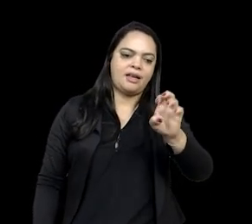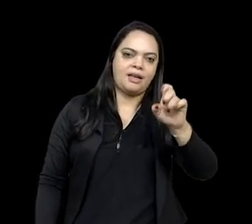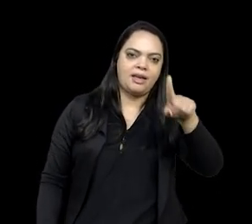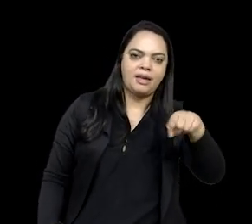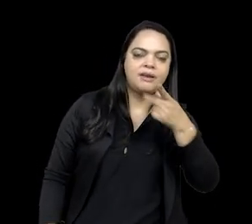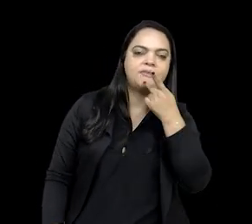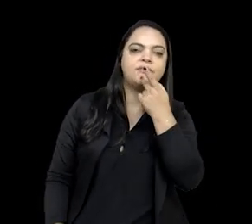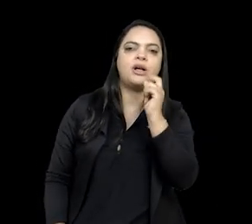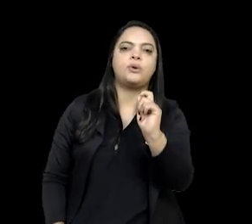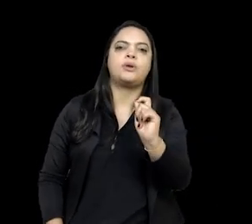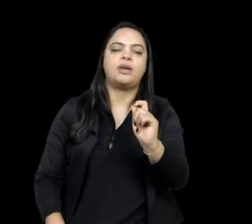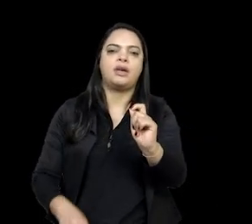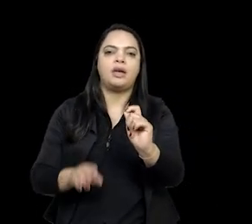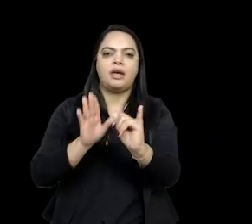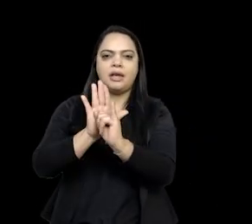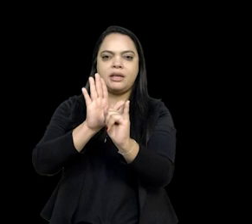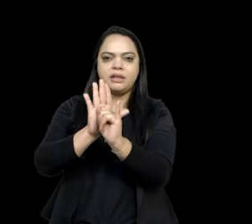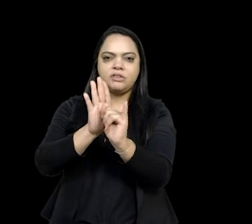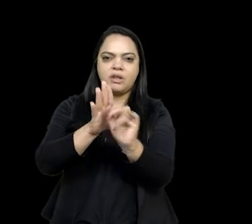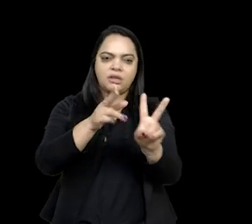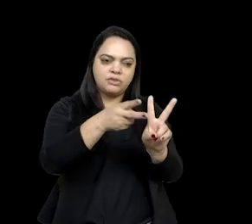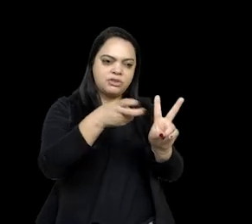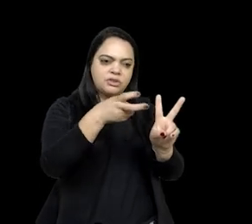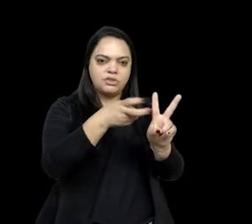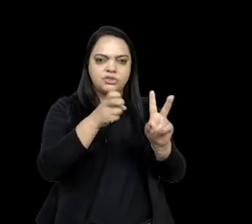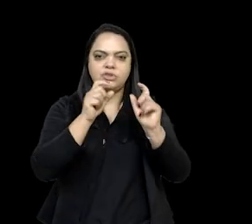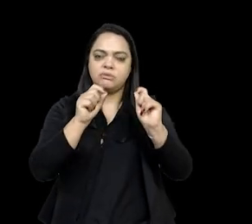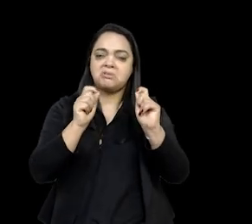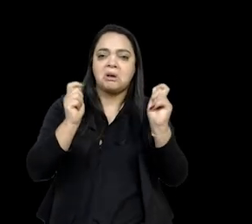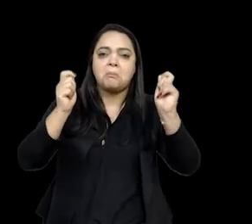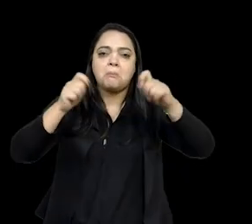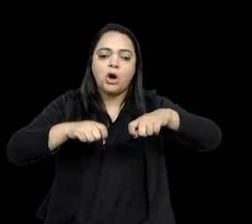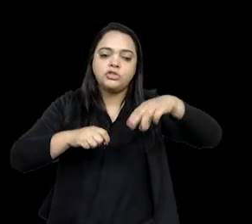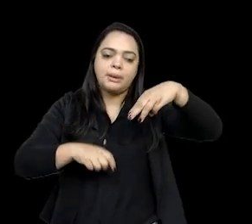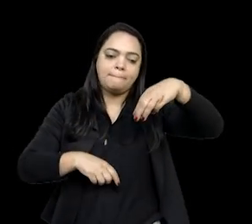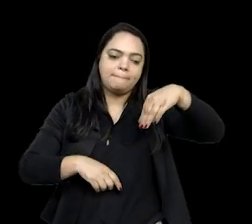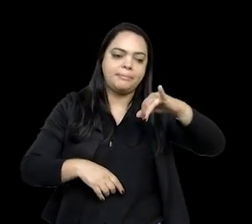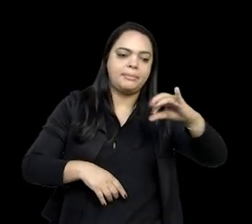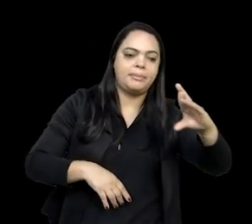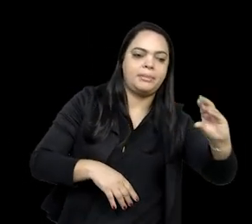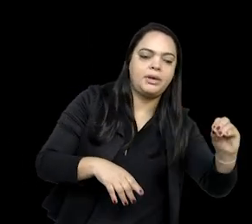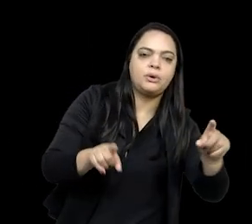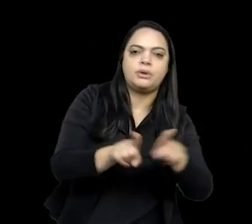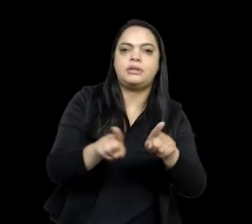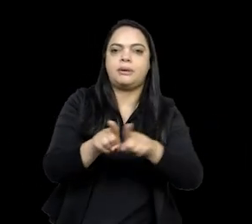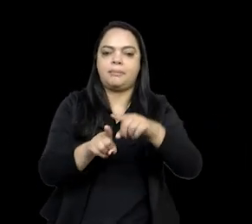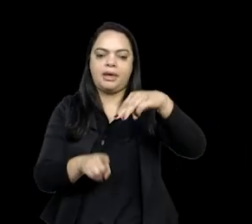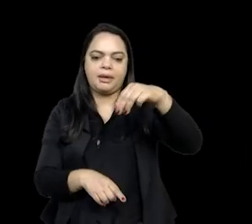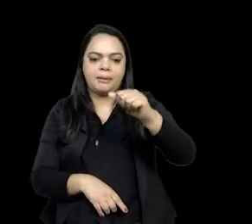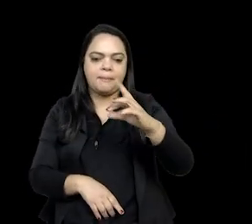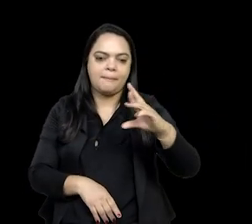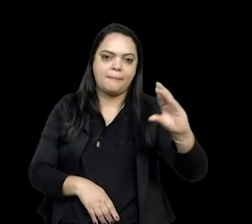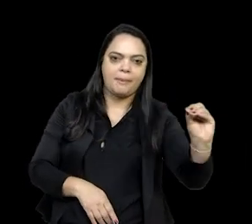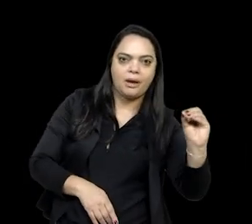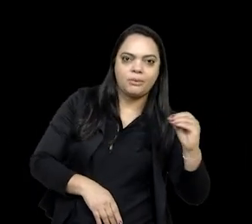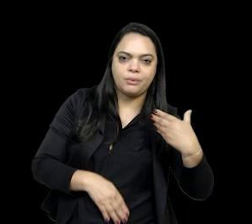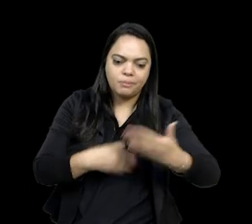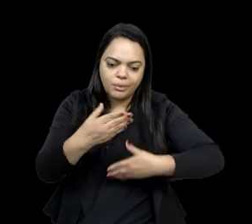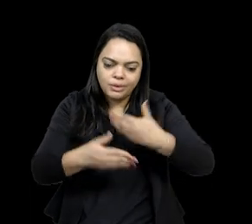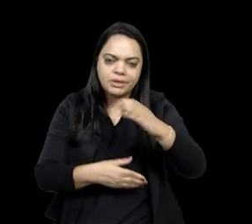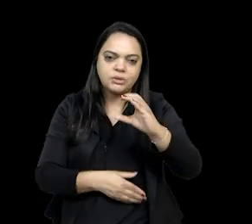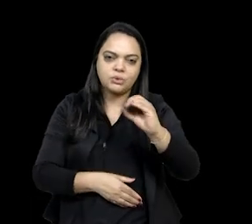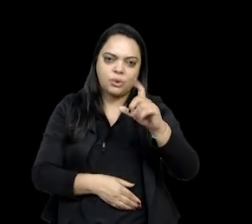indígena é uma identidade que pode ser micro e macro e que no processo colonial muitas vezes essa identidade